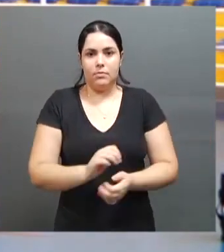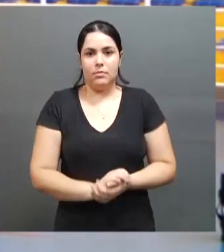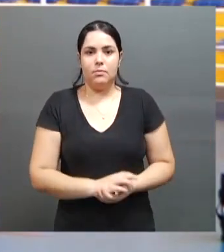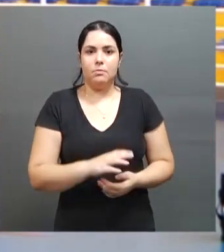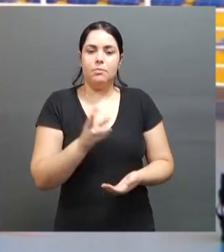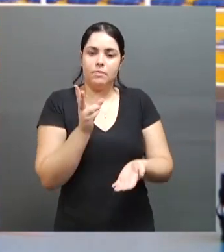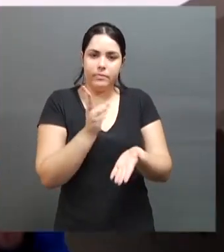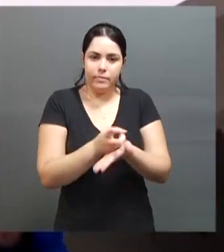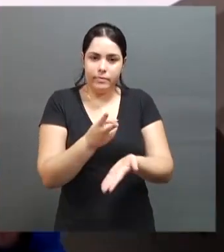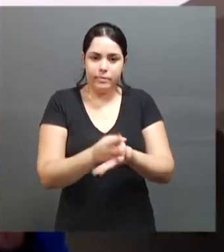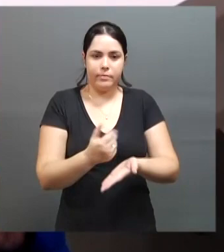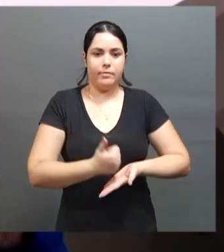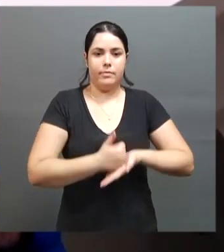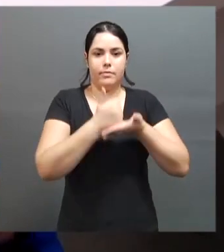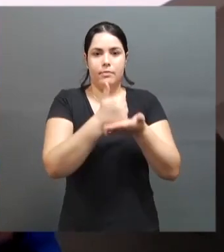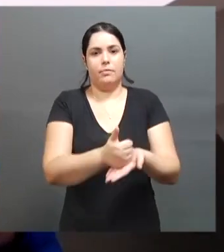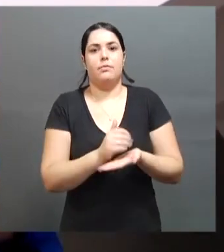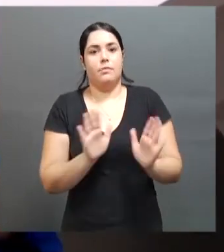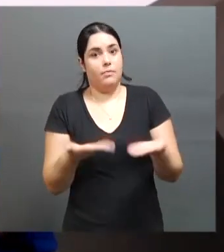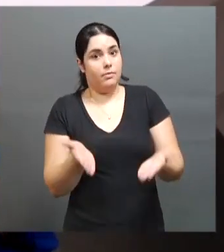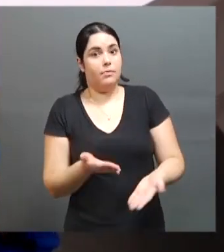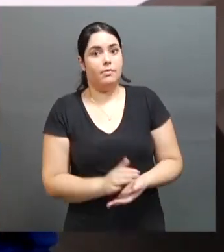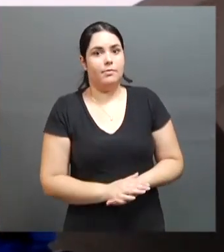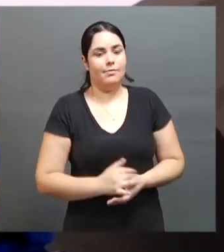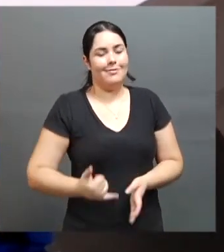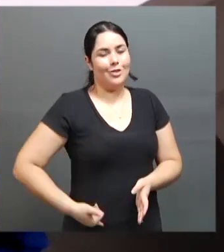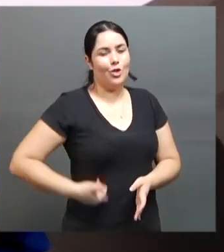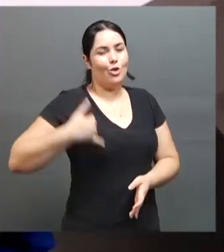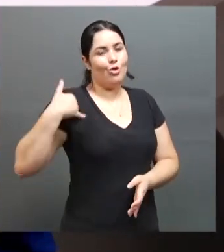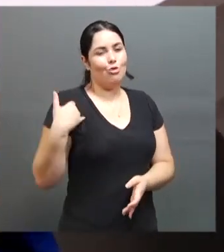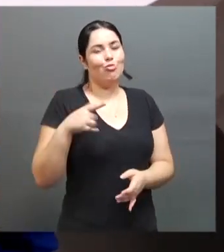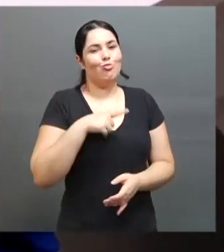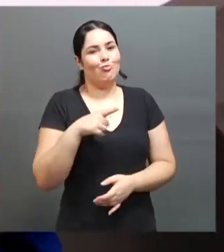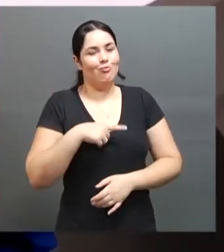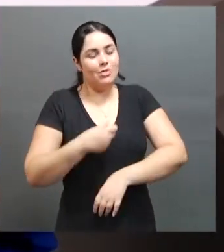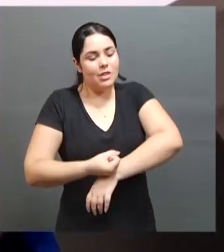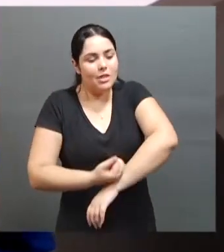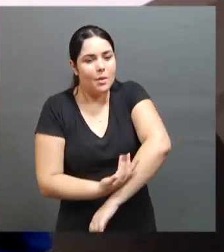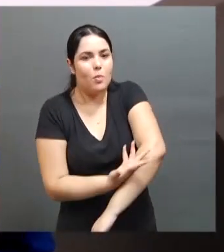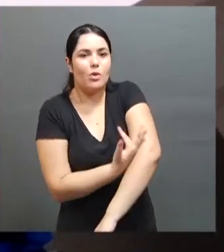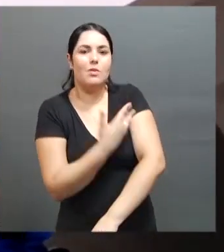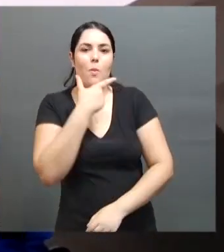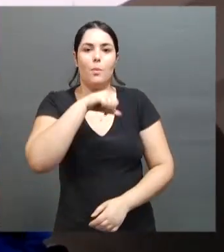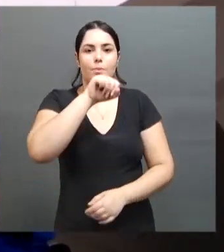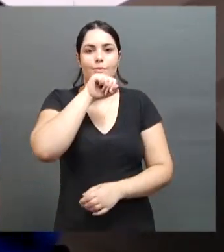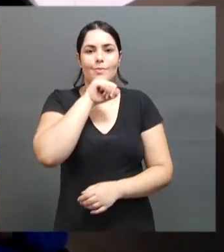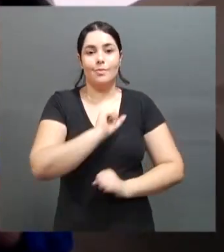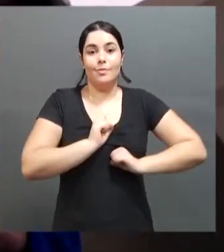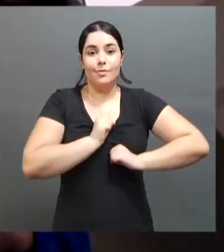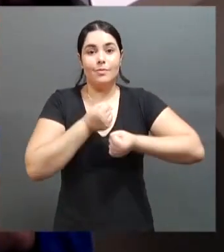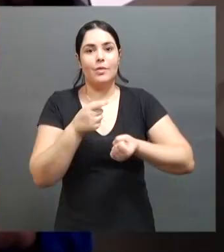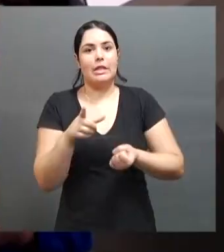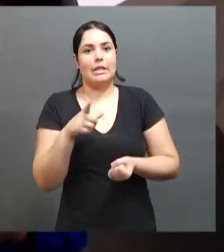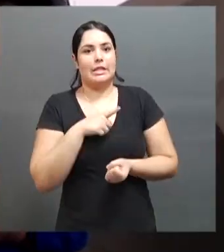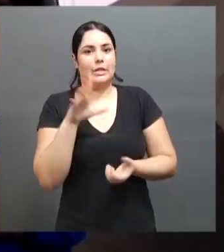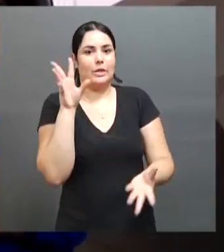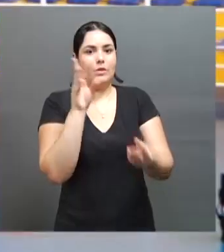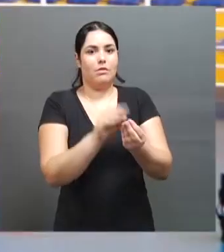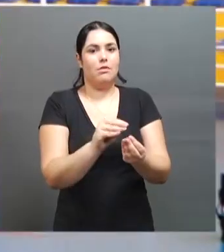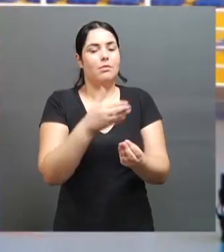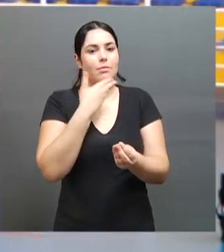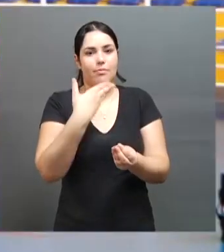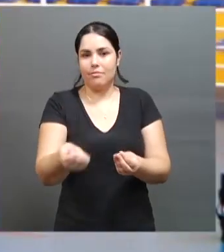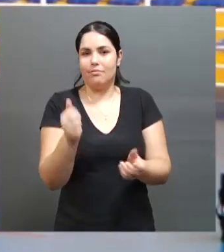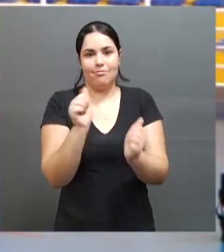dá força, incentivo, né? Além de orgulho, vem a emoção do pai que se dedica para ter o melhor resultado junto ao filho.